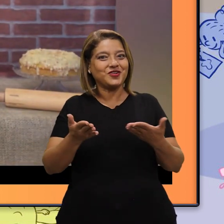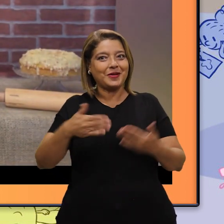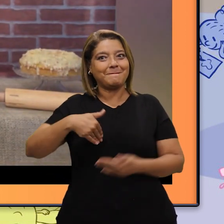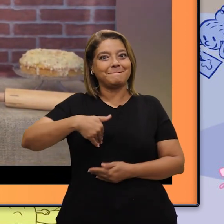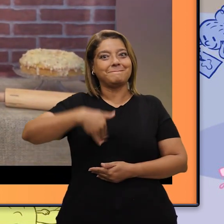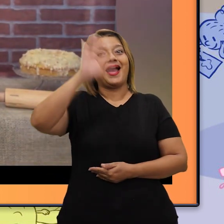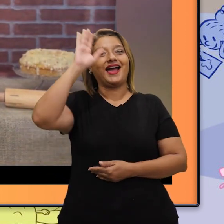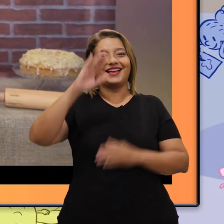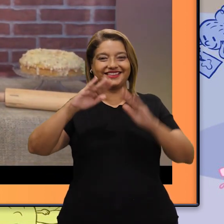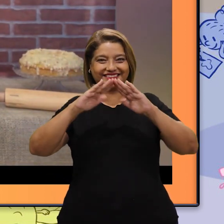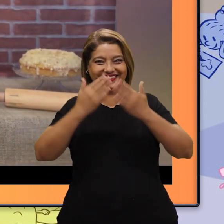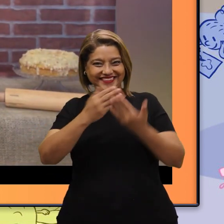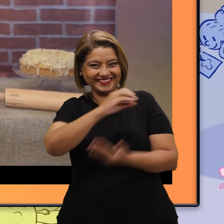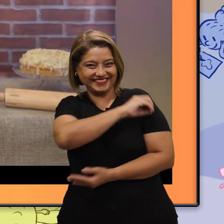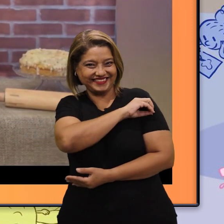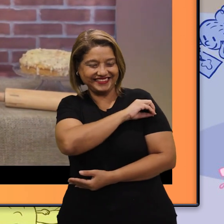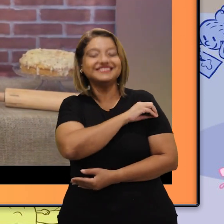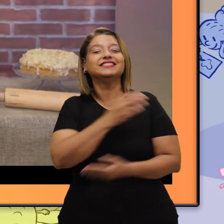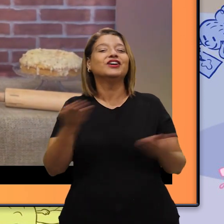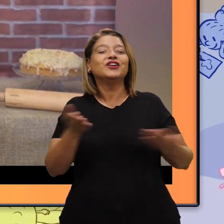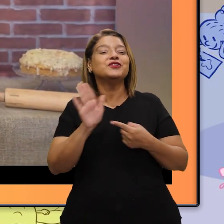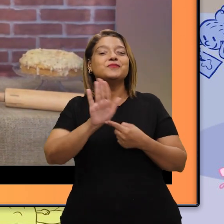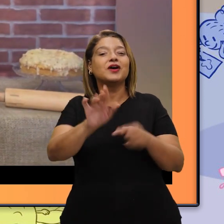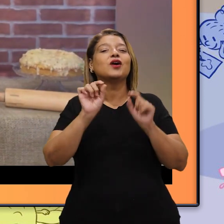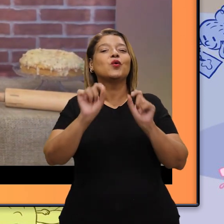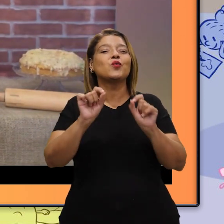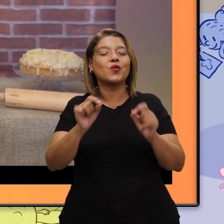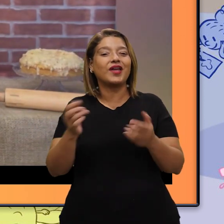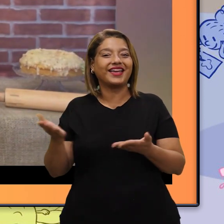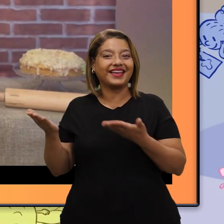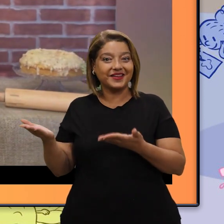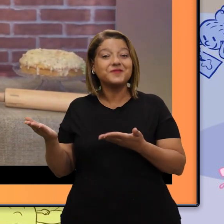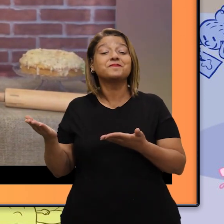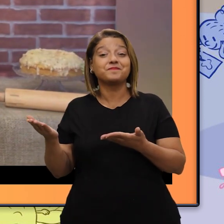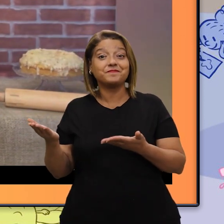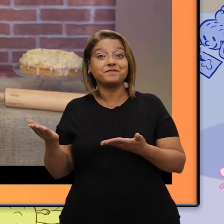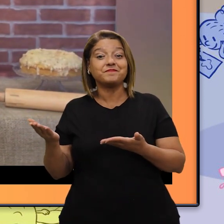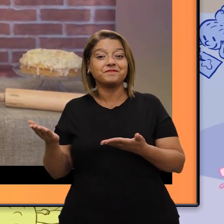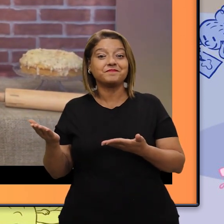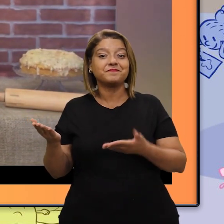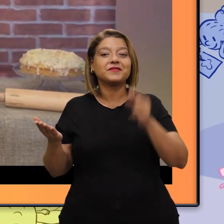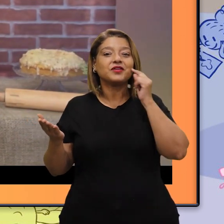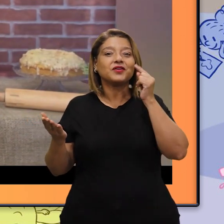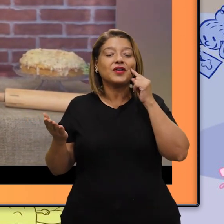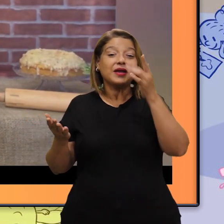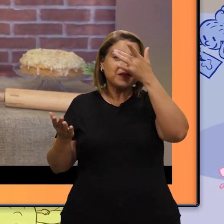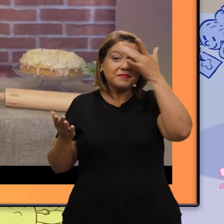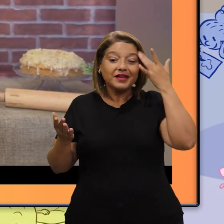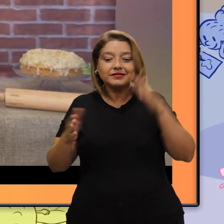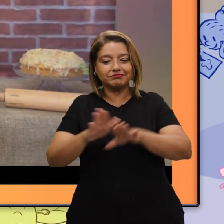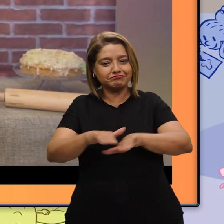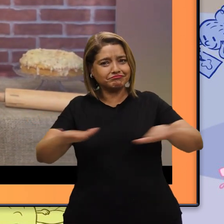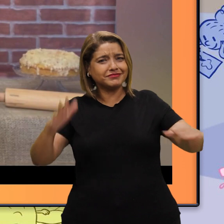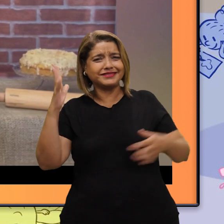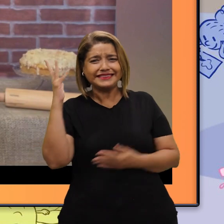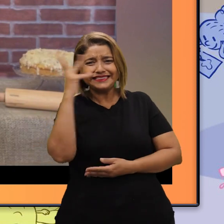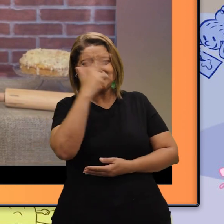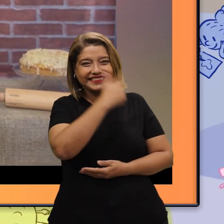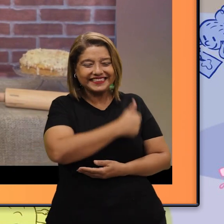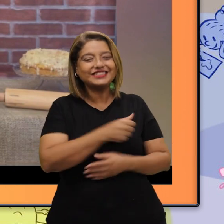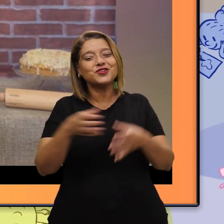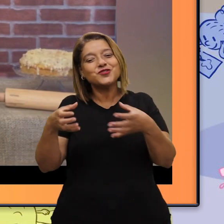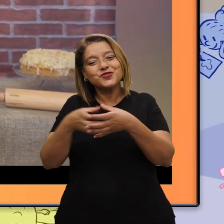Cenei. E hoje eu estou trazendo aqui no nosso programa uma galera linda, crianças lindas do